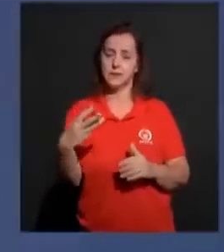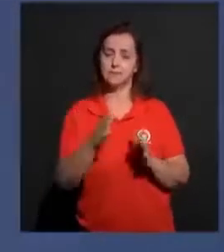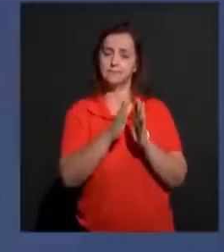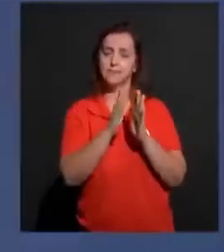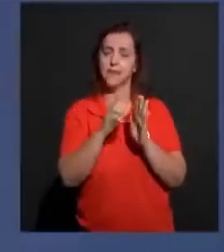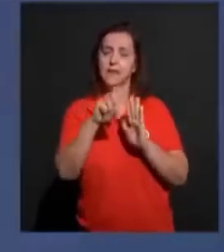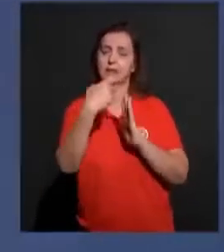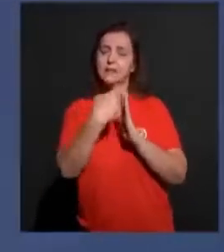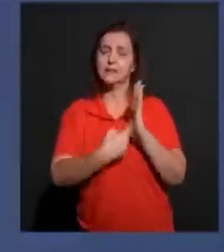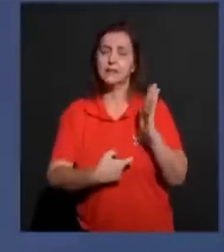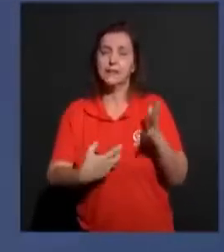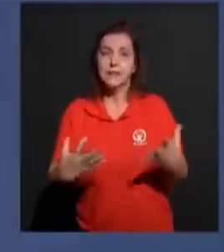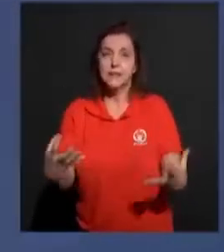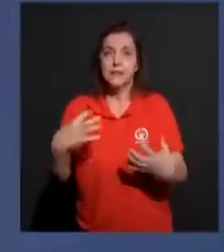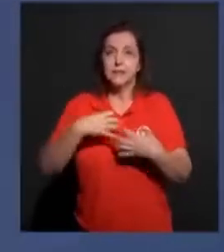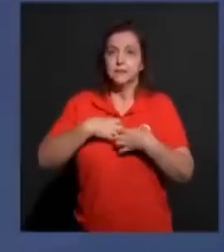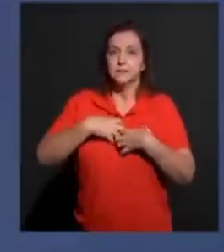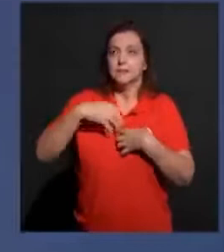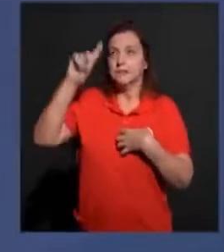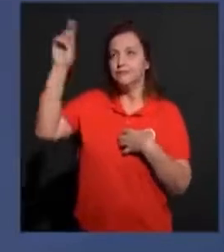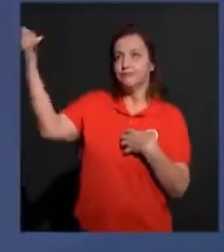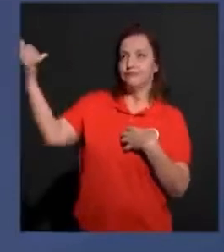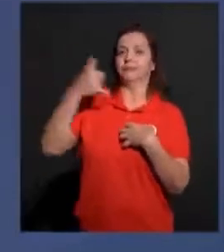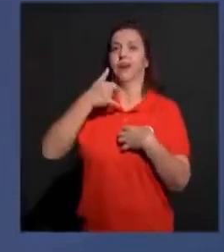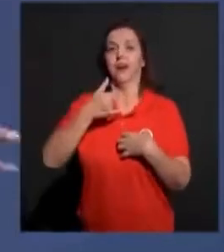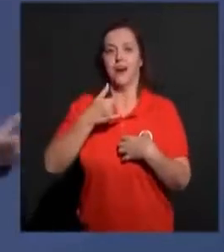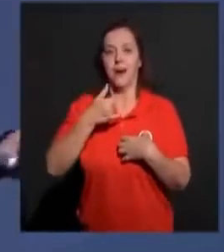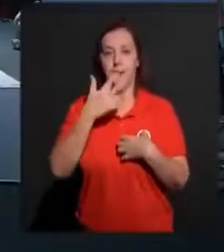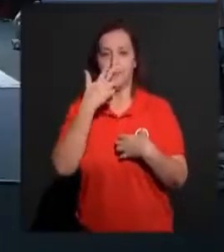veio como uma flecha no meu coração.